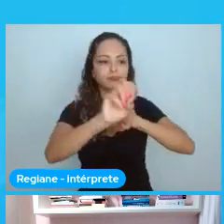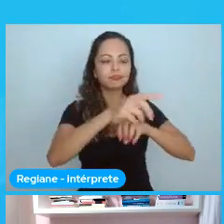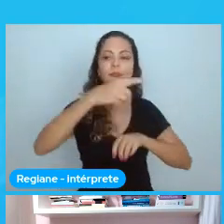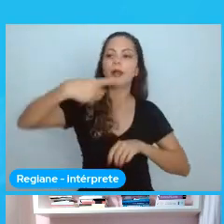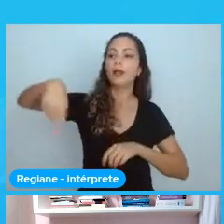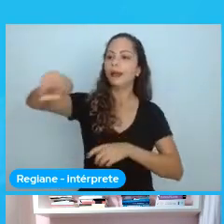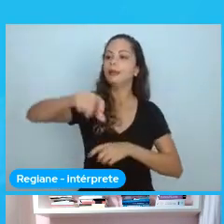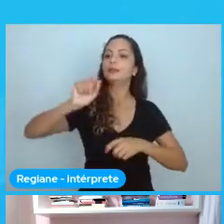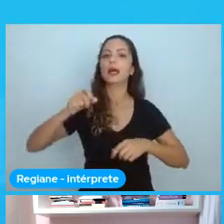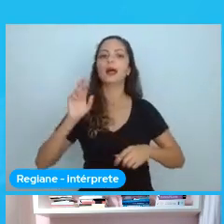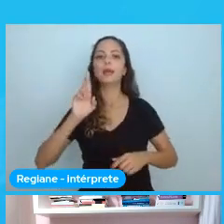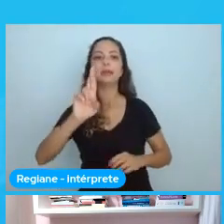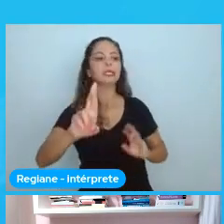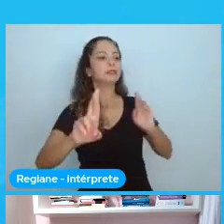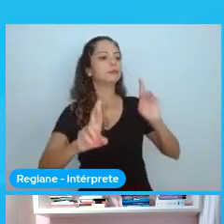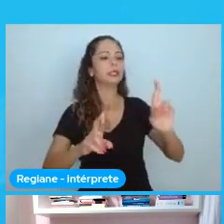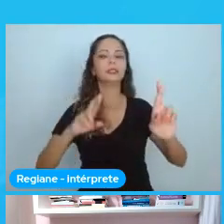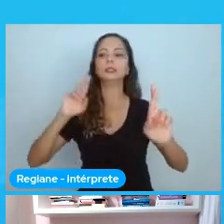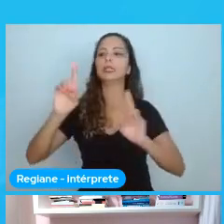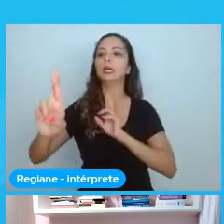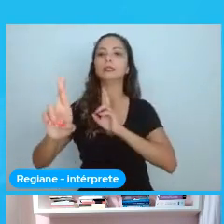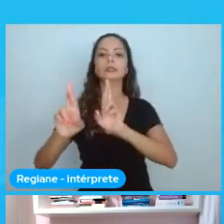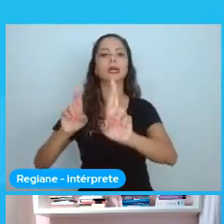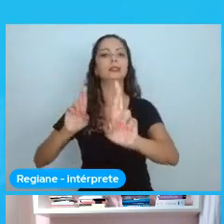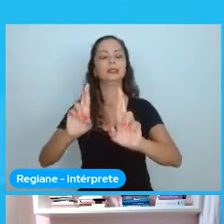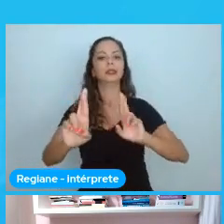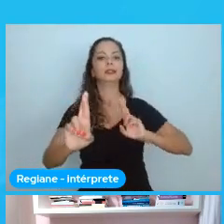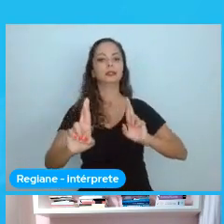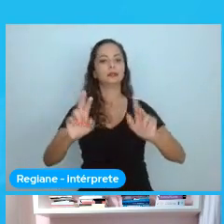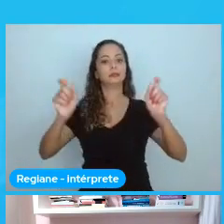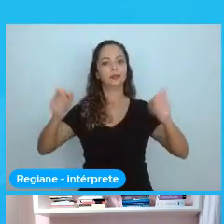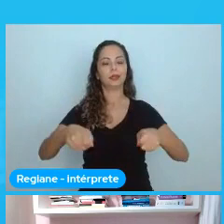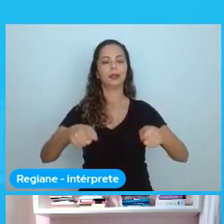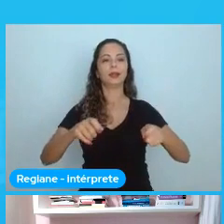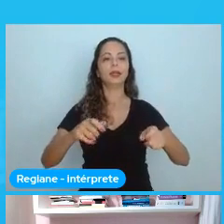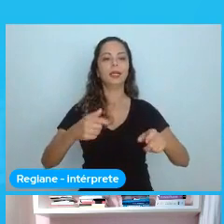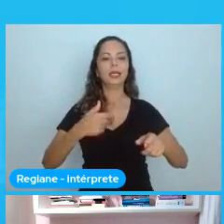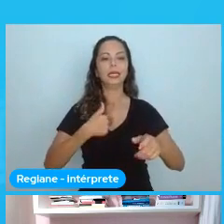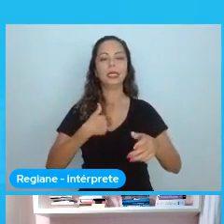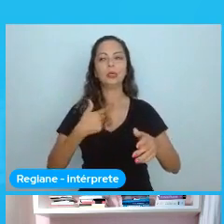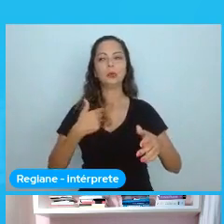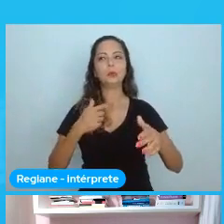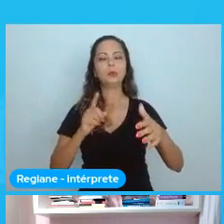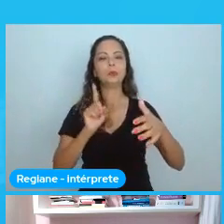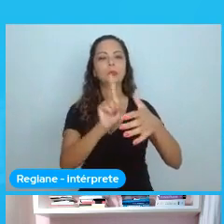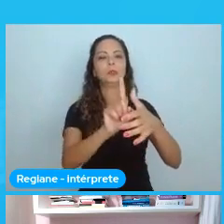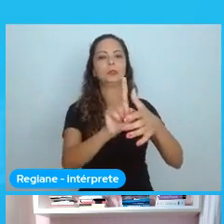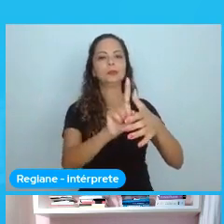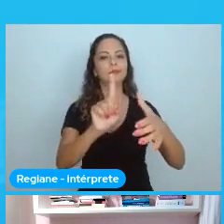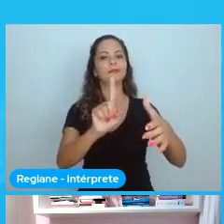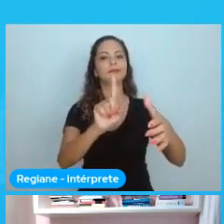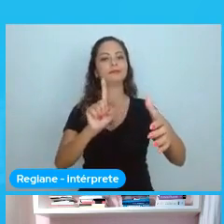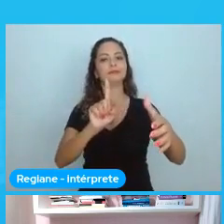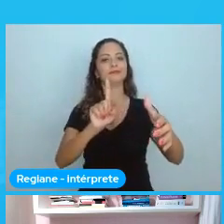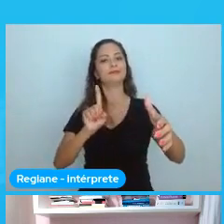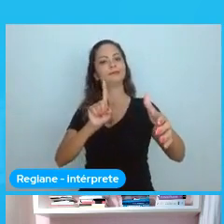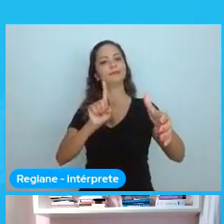Talvez seja interessante... Que eu comece a ficar tipo... No fundo da coisa.